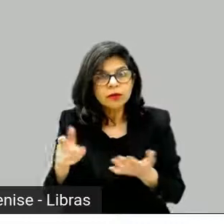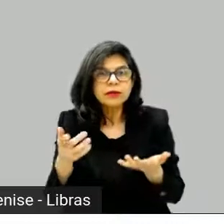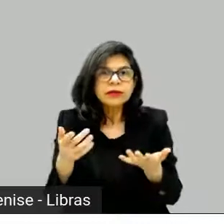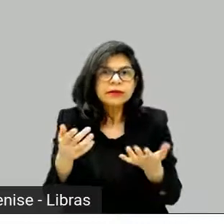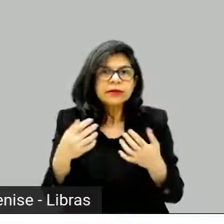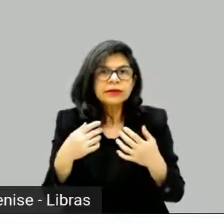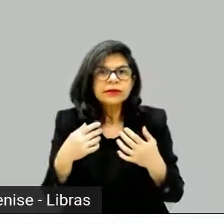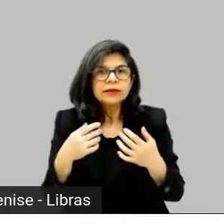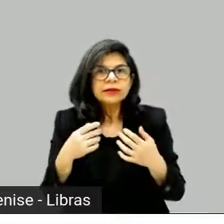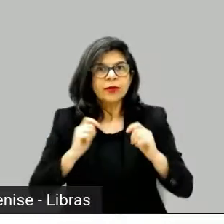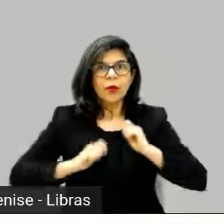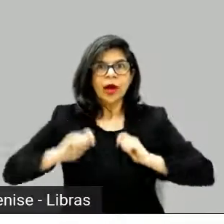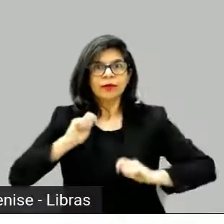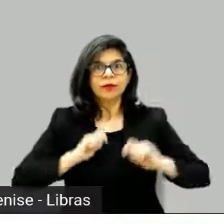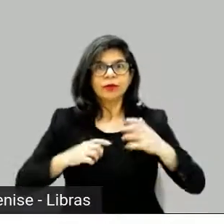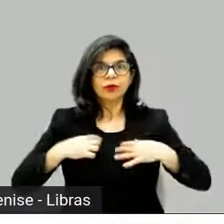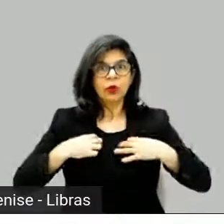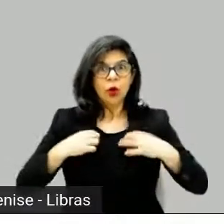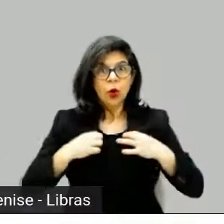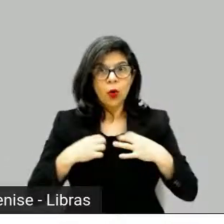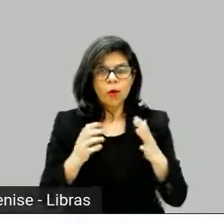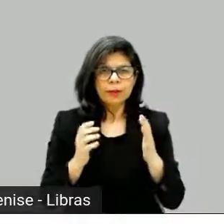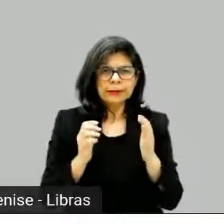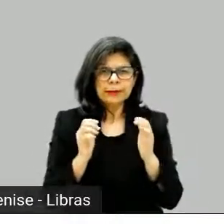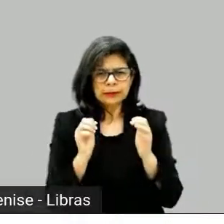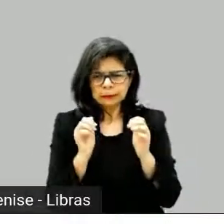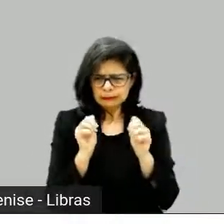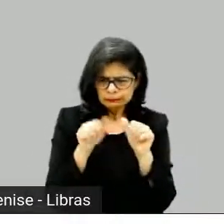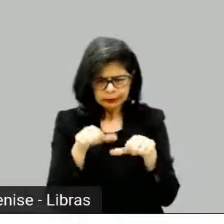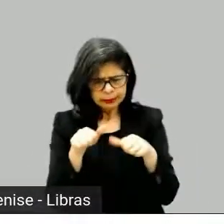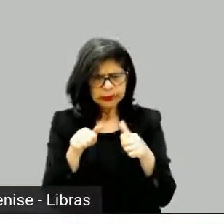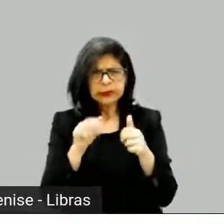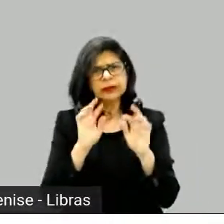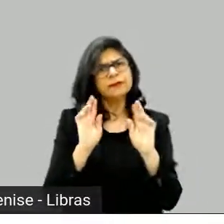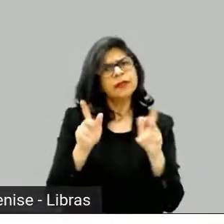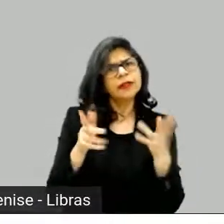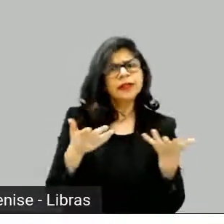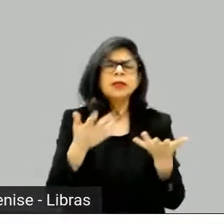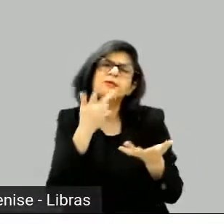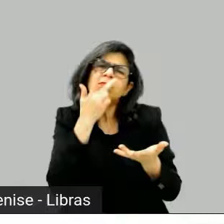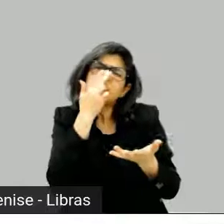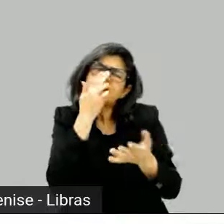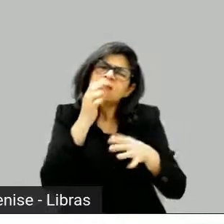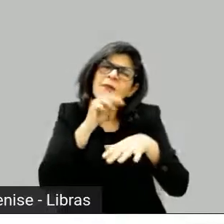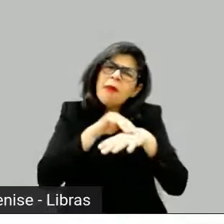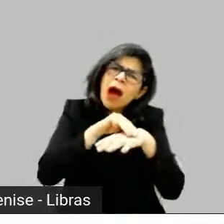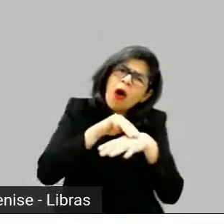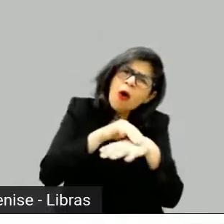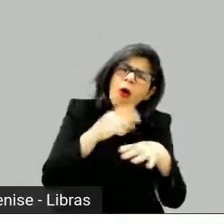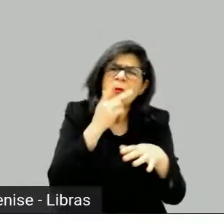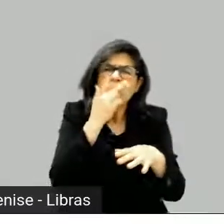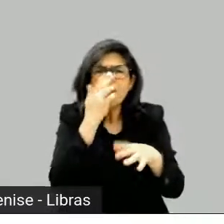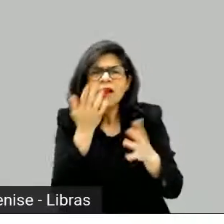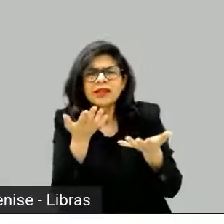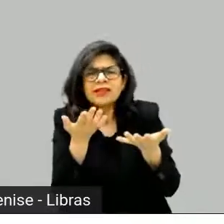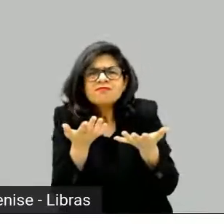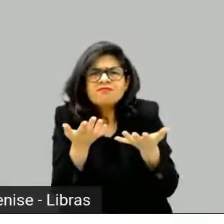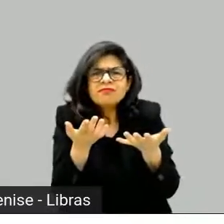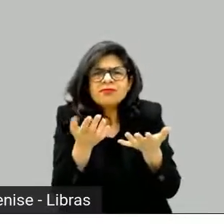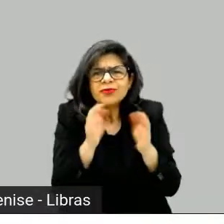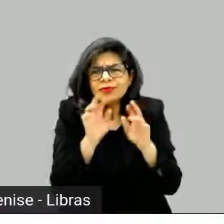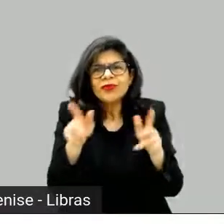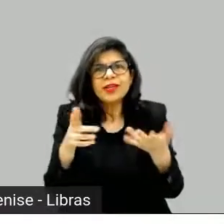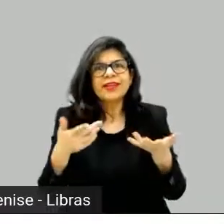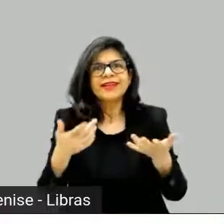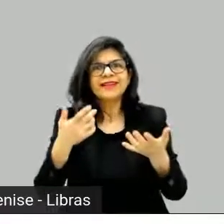enrustida, sei lá, uma coisa fechada, uns marrõezinhos, umas coisas assim, e mega funcionou, se você olhar a segunda temporada, não preciso nem dizer que personagem